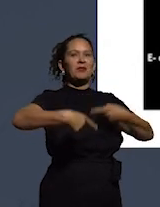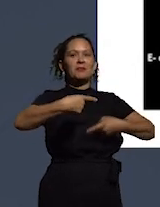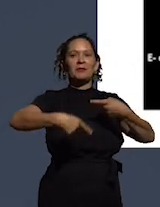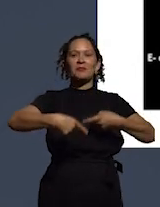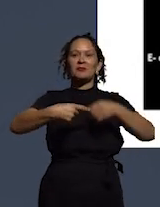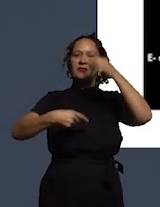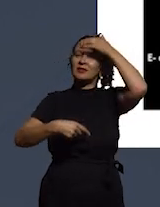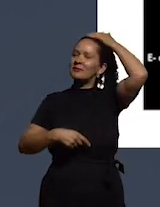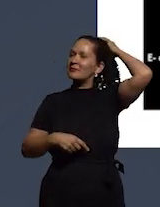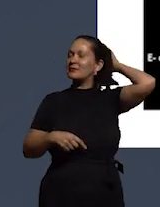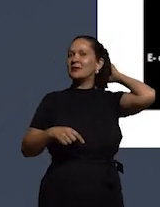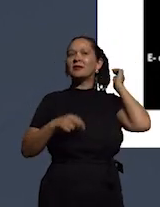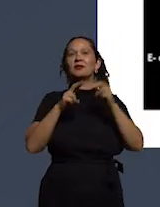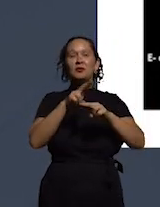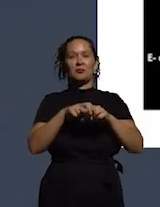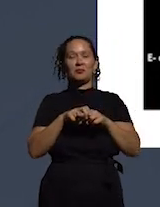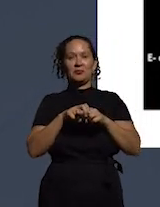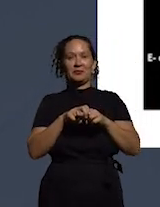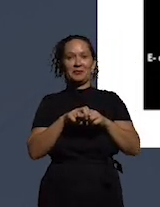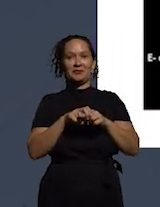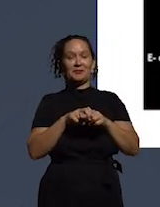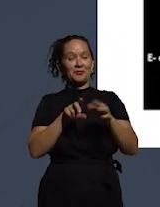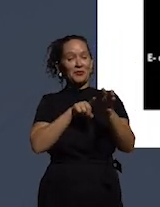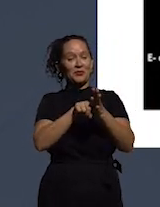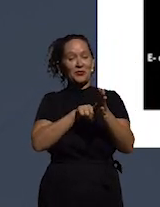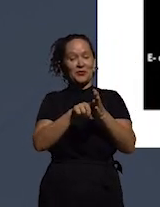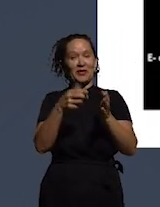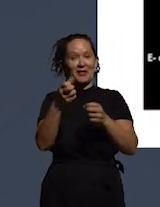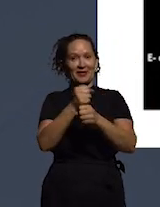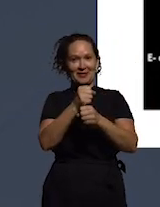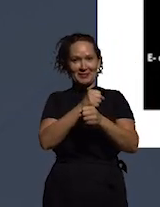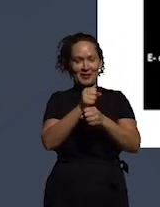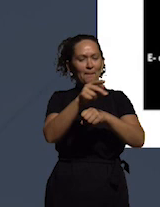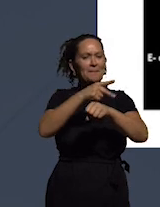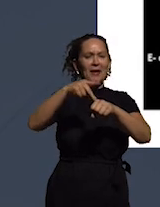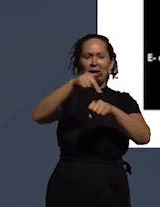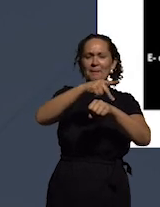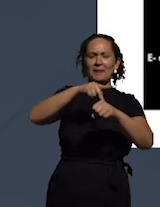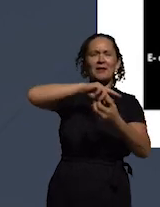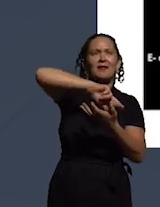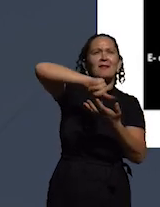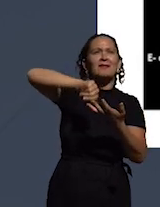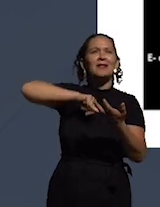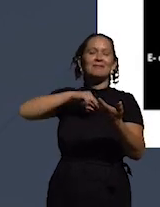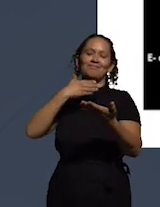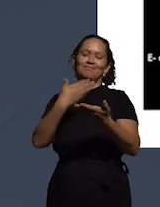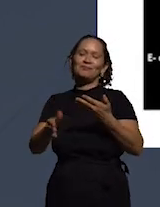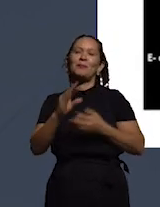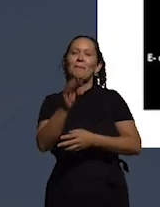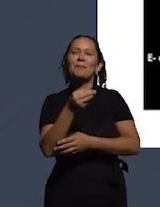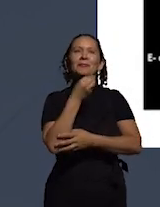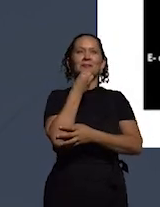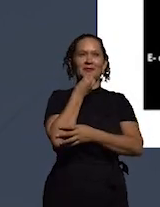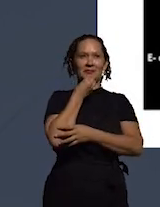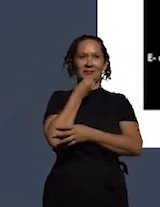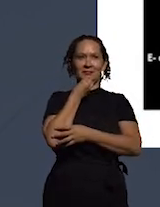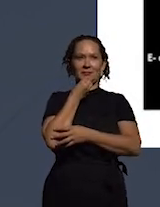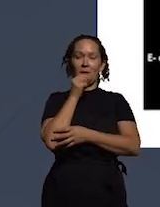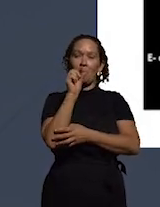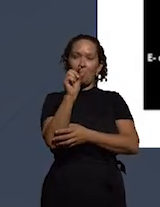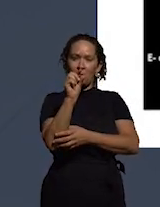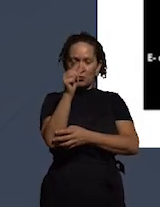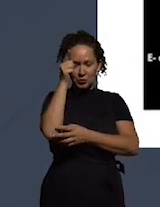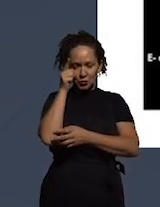e é por isso que nos últimos 10 anos nós descobrimos que muitos países têm perdido oportunidades muito poucos têm